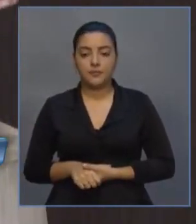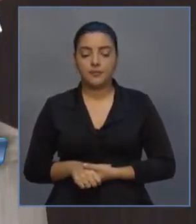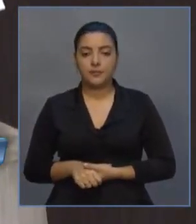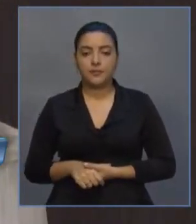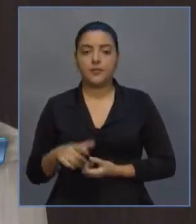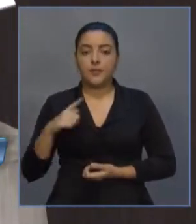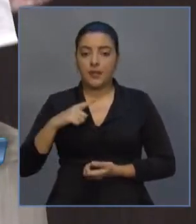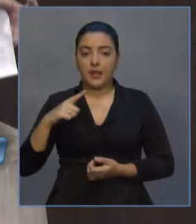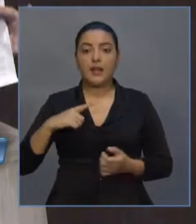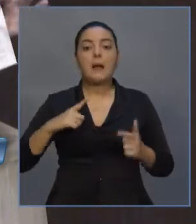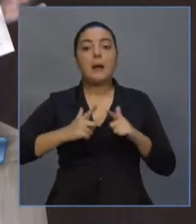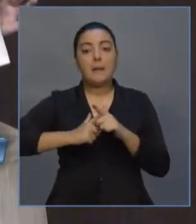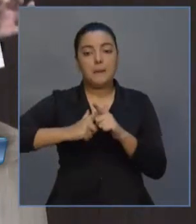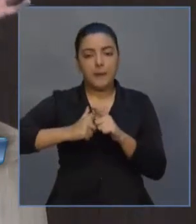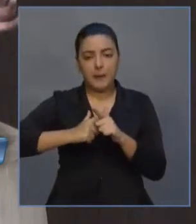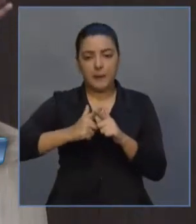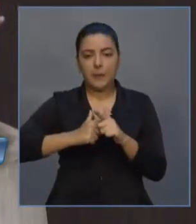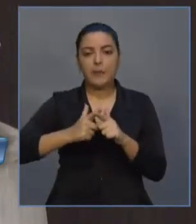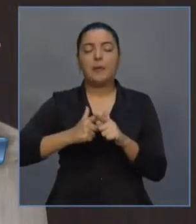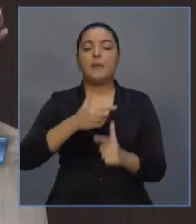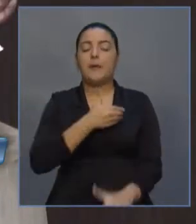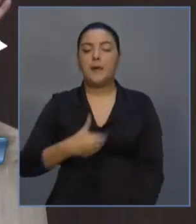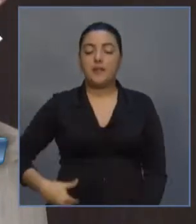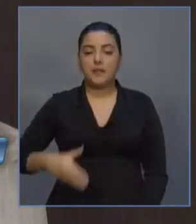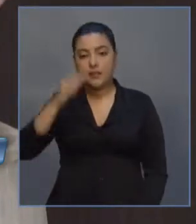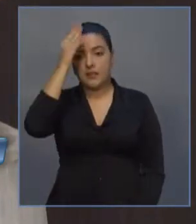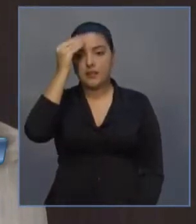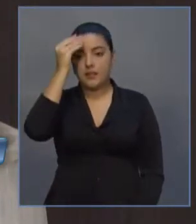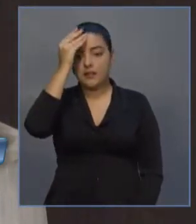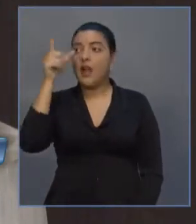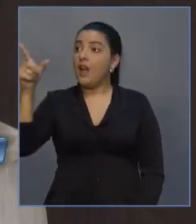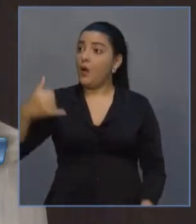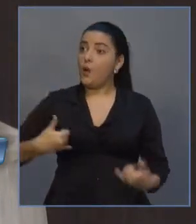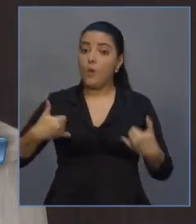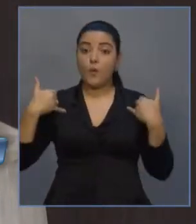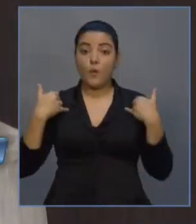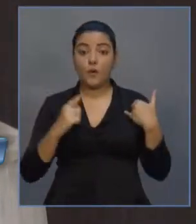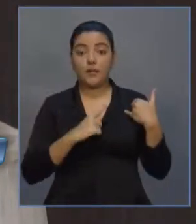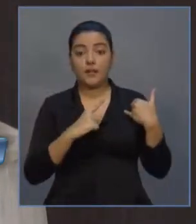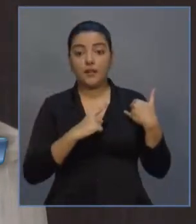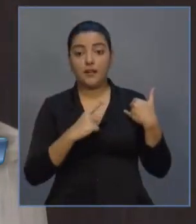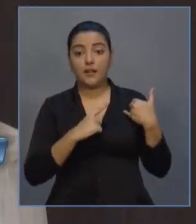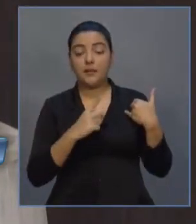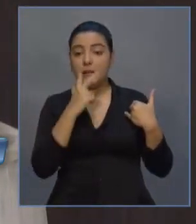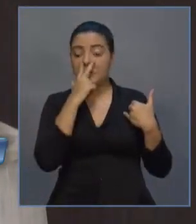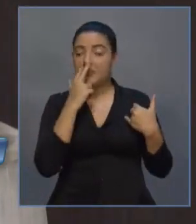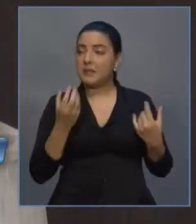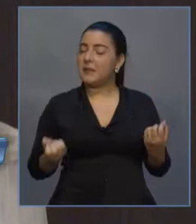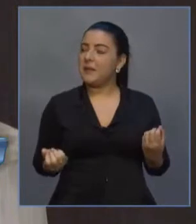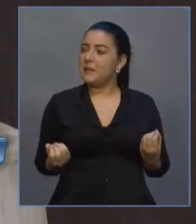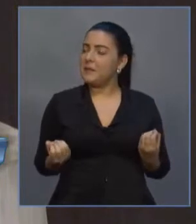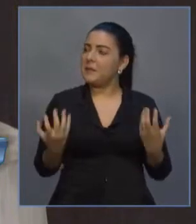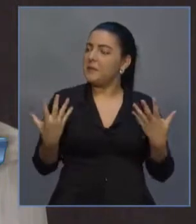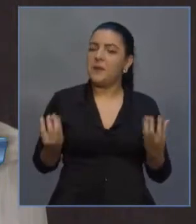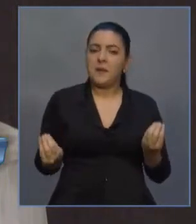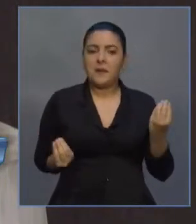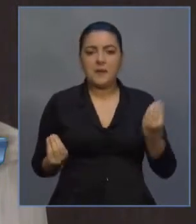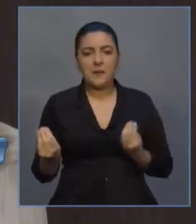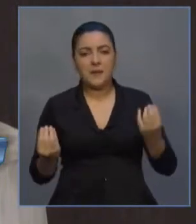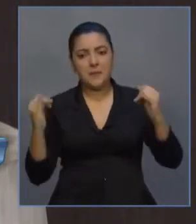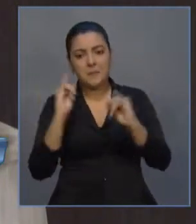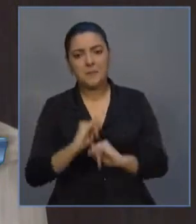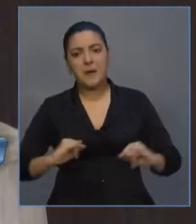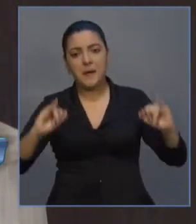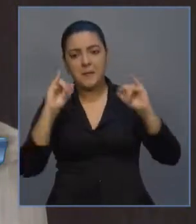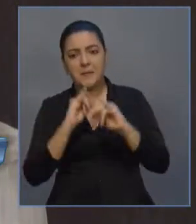equívoco gigantesco que o governo Camilo Santana fez, e ele se orgulha de fazer isso, é impressionante as magias da publicidade.